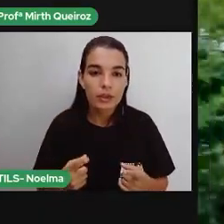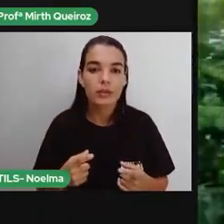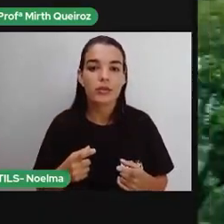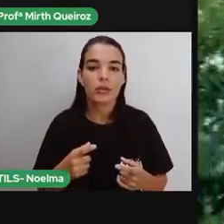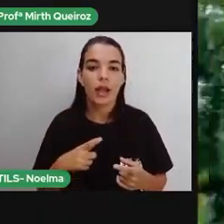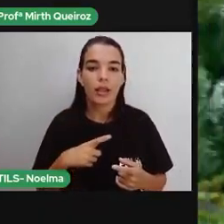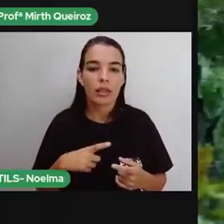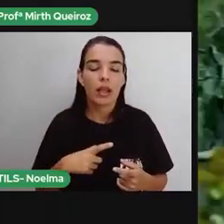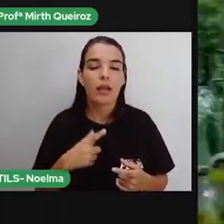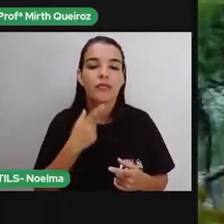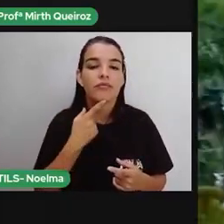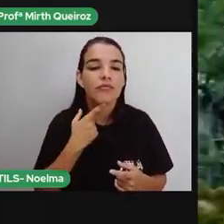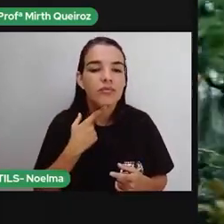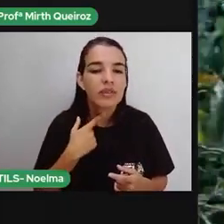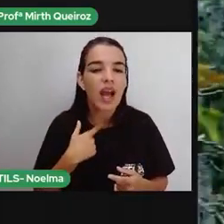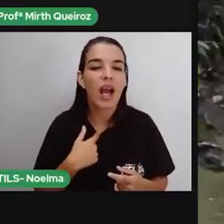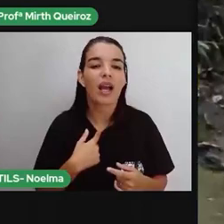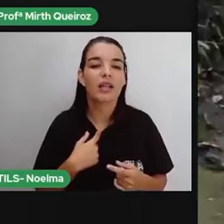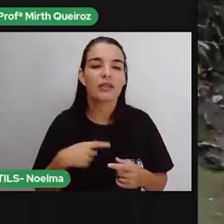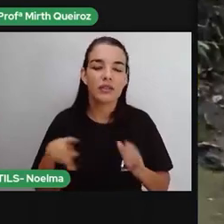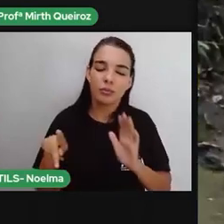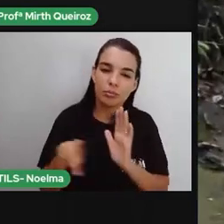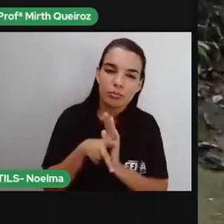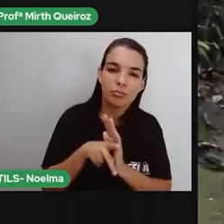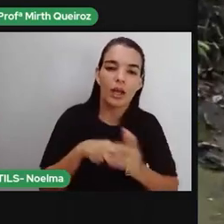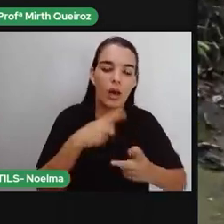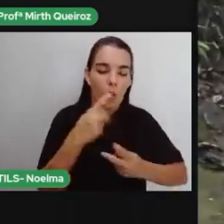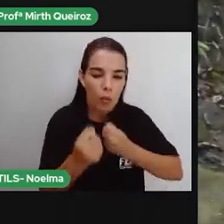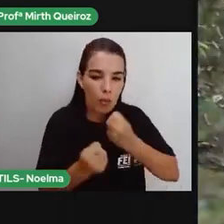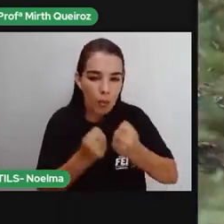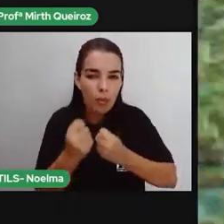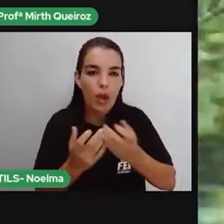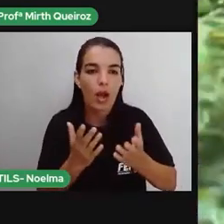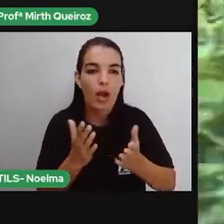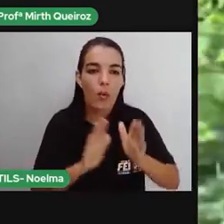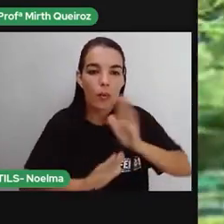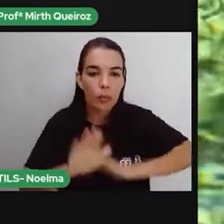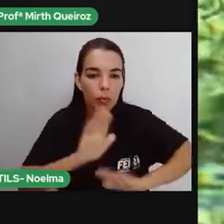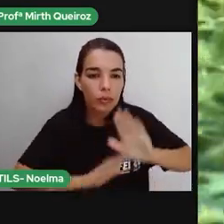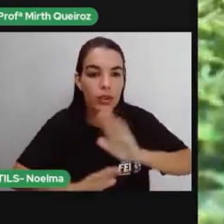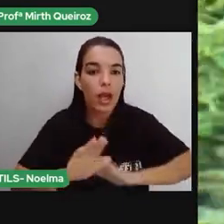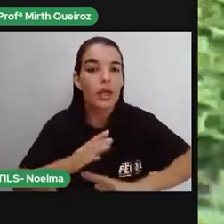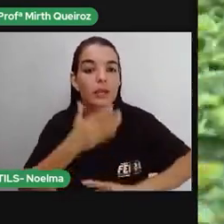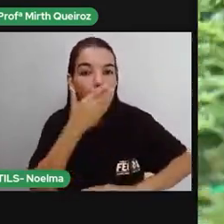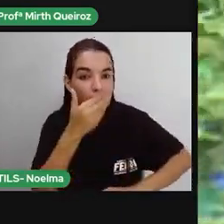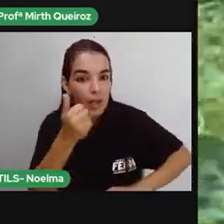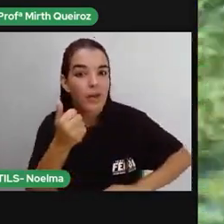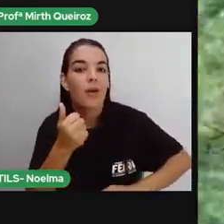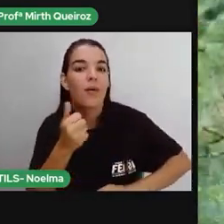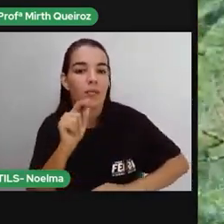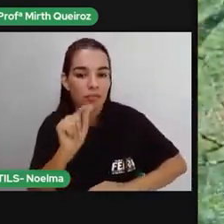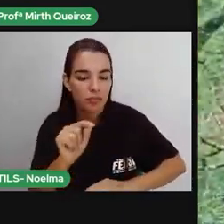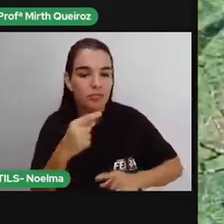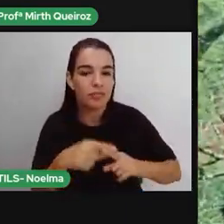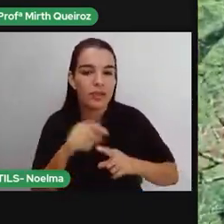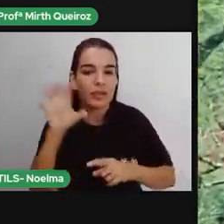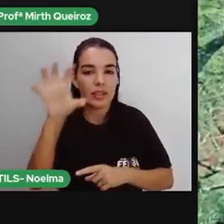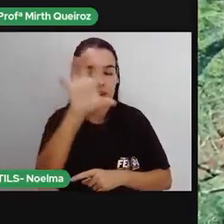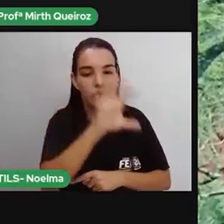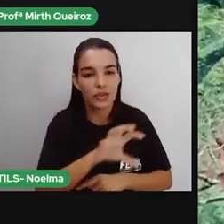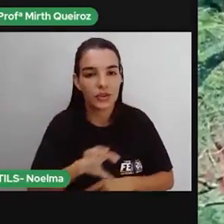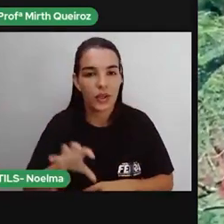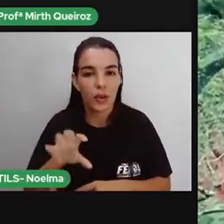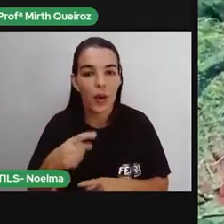e implementação de reservas particulares do patrimônio natural é uma estratégia para a região. Essas reservas